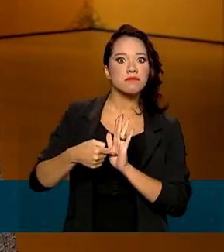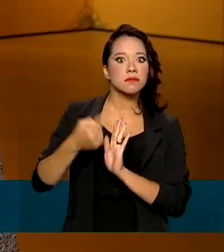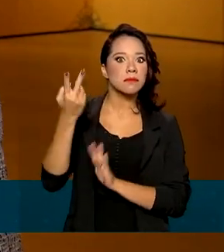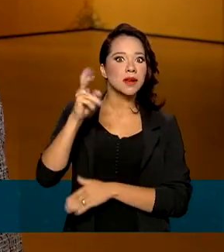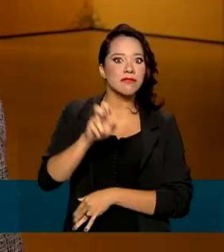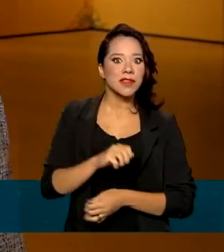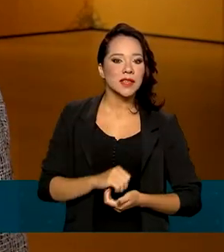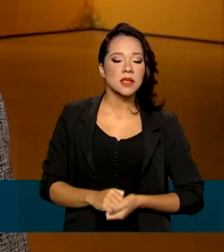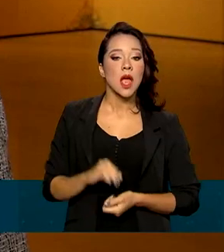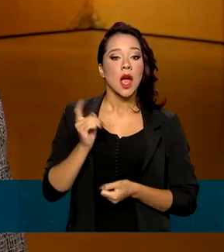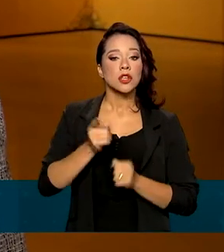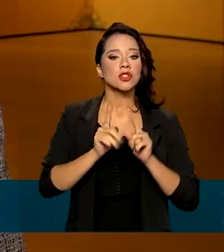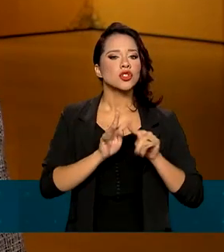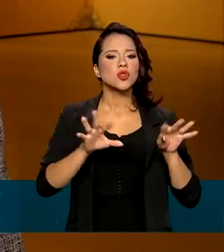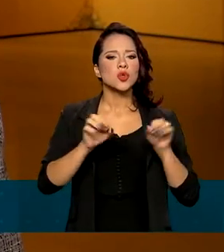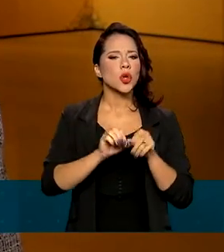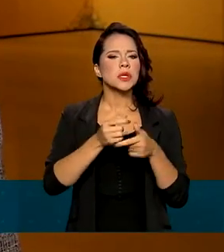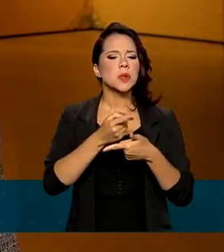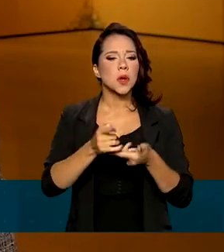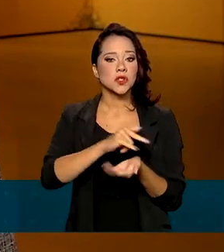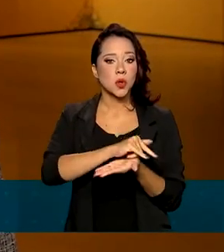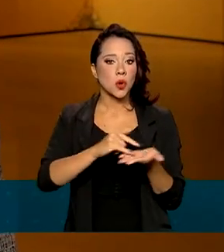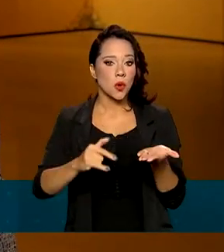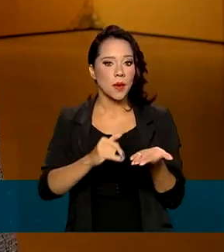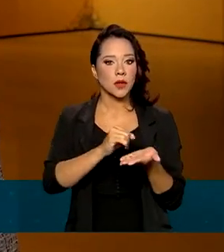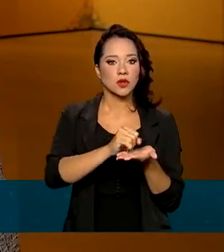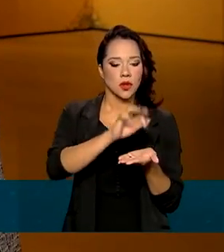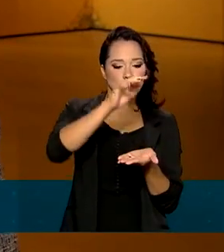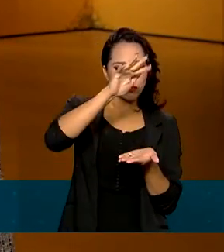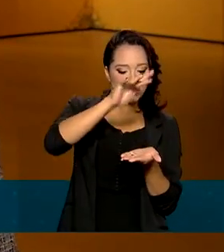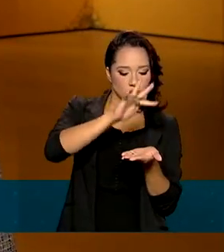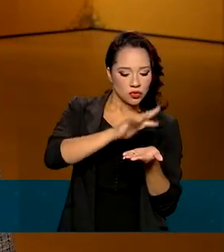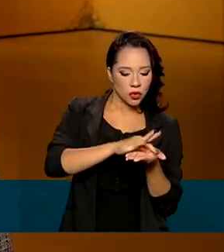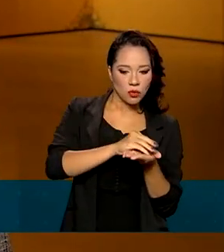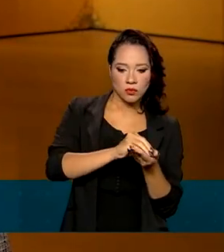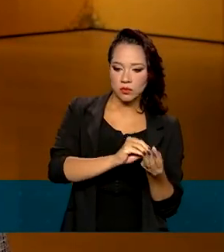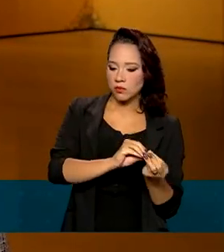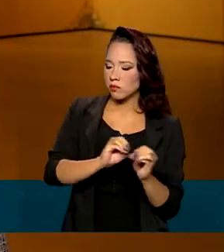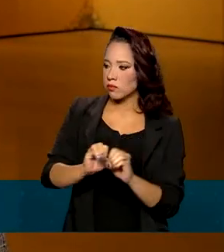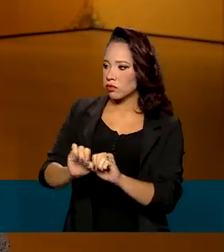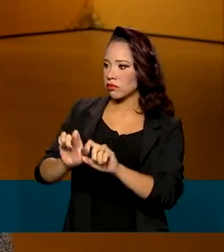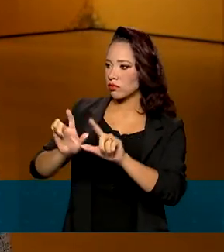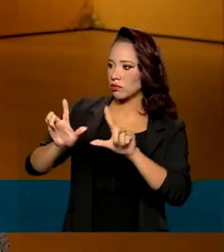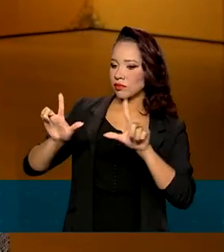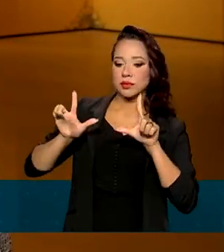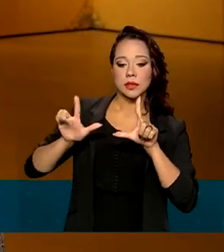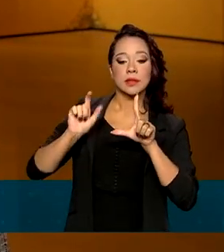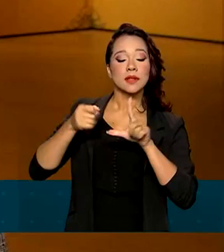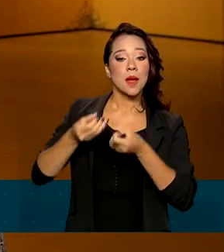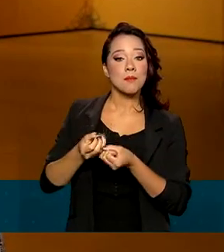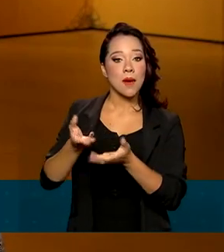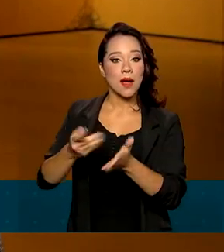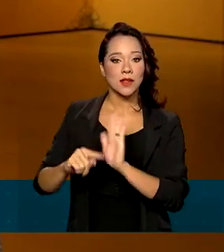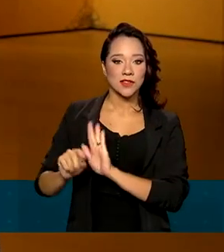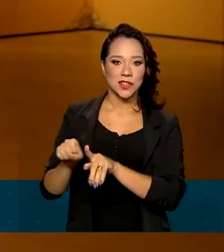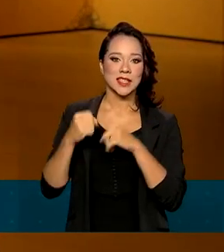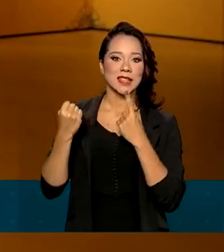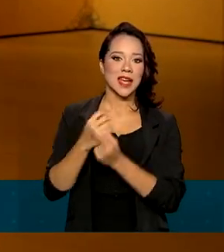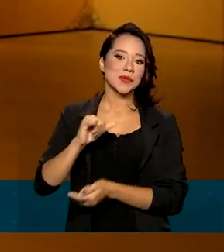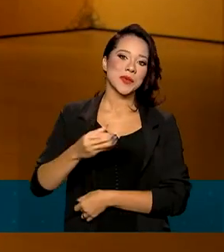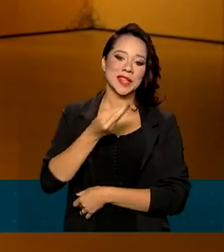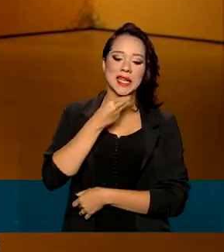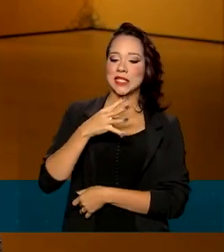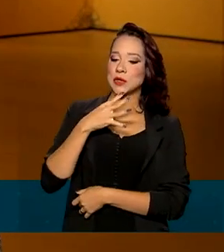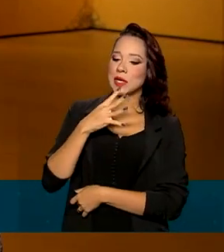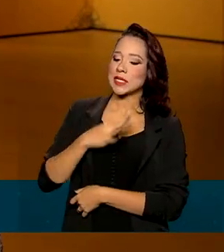Nós procuramos digitalizar esses documentos em alta resolução, para que pudéssemos oferecer à sociedade essa oportunidade